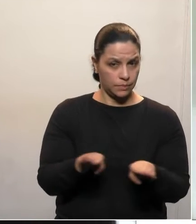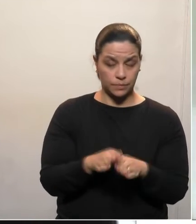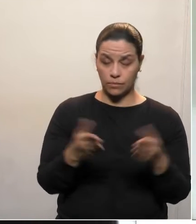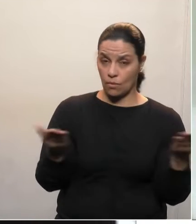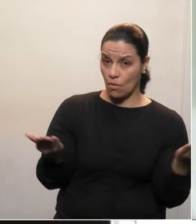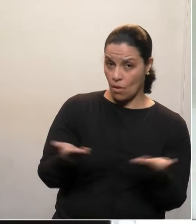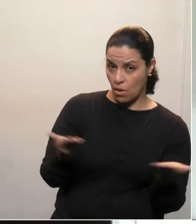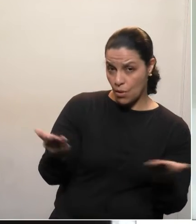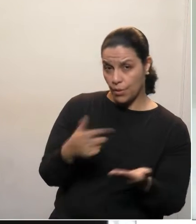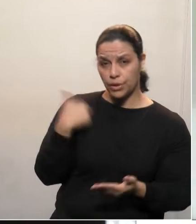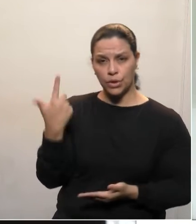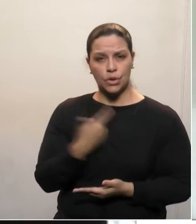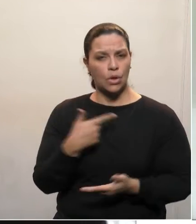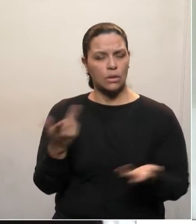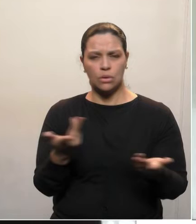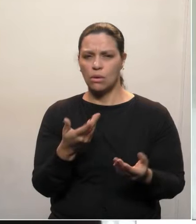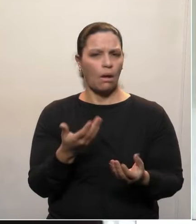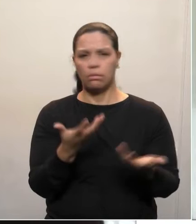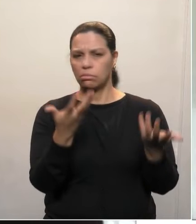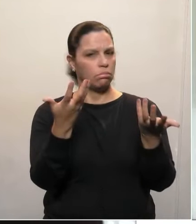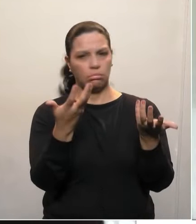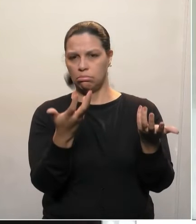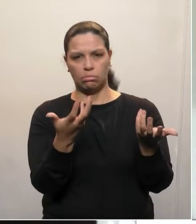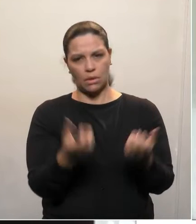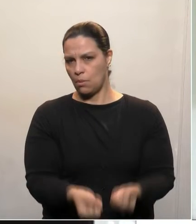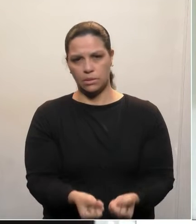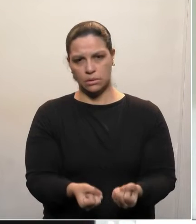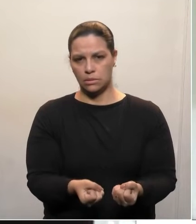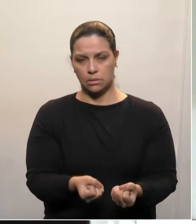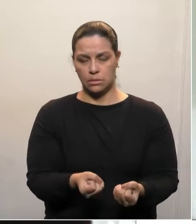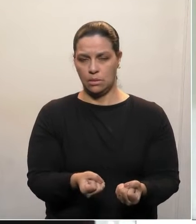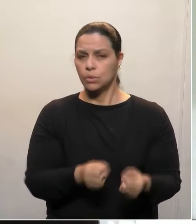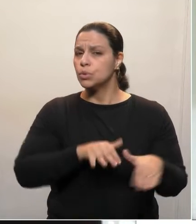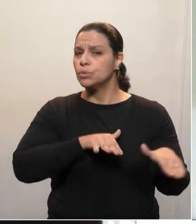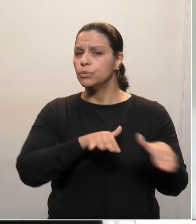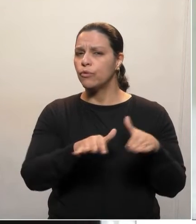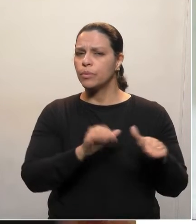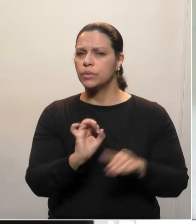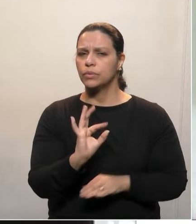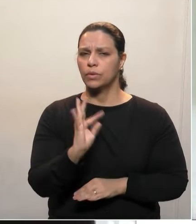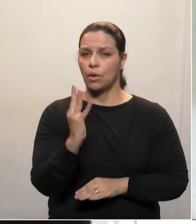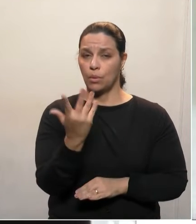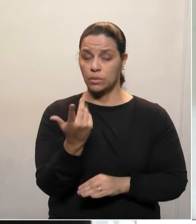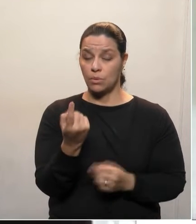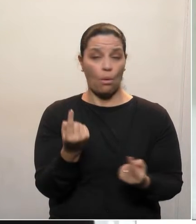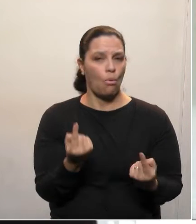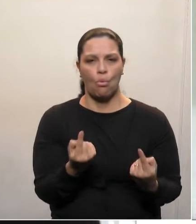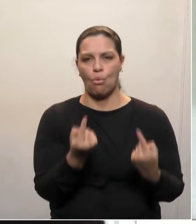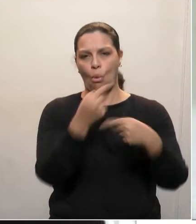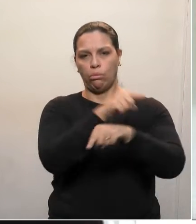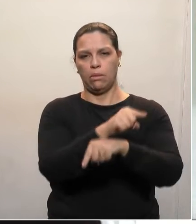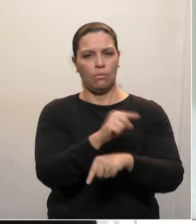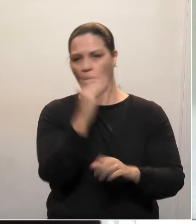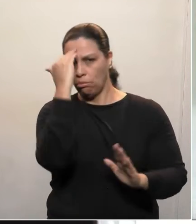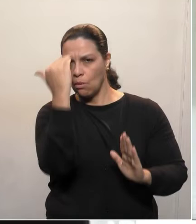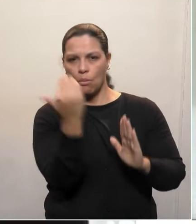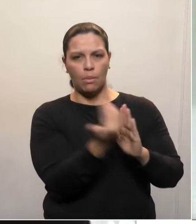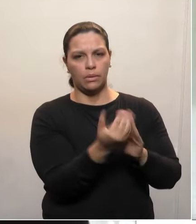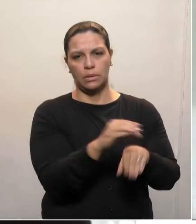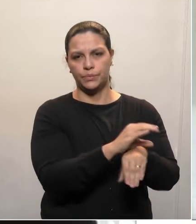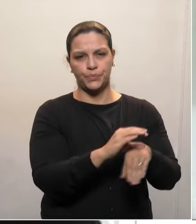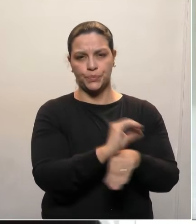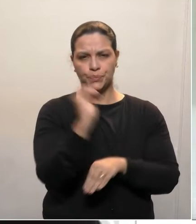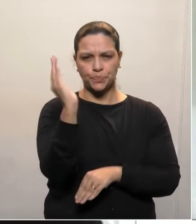Então, o nosso repúdio à manifestação que contraria a nossa Constituição brasileira,